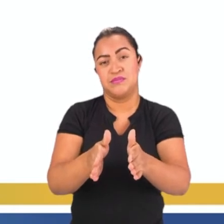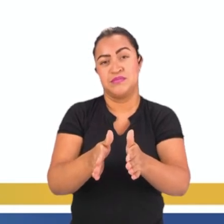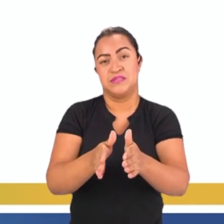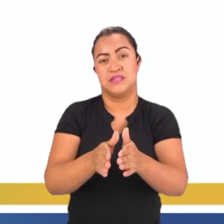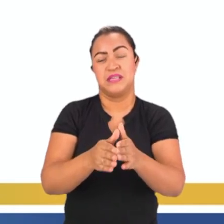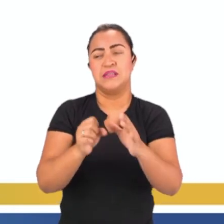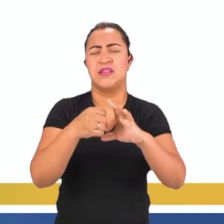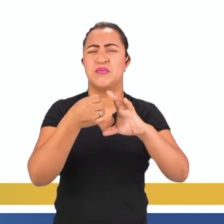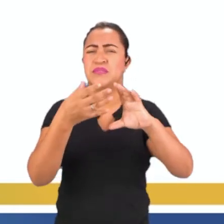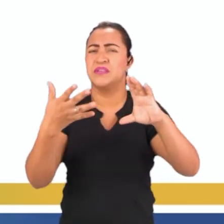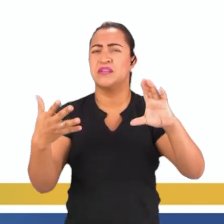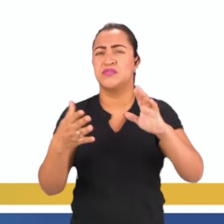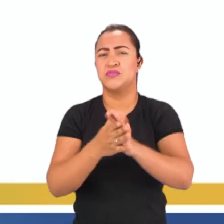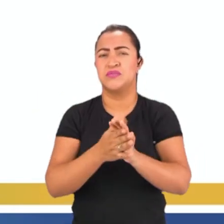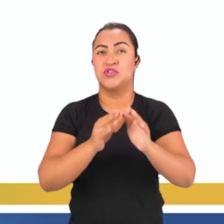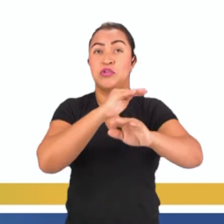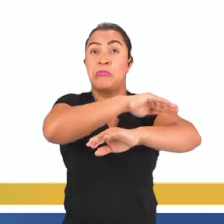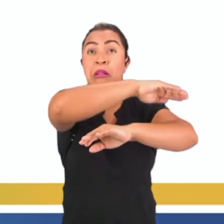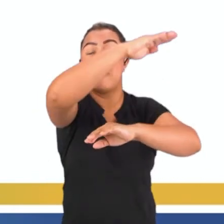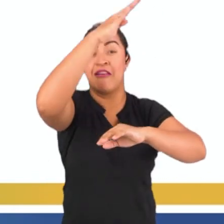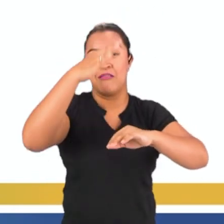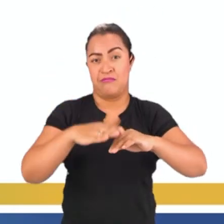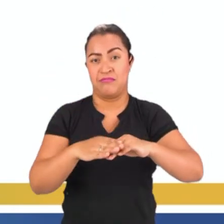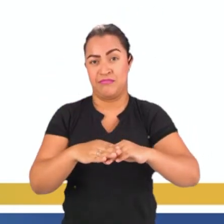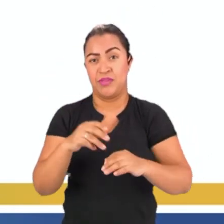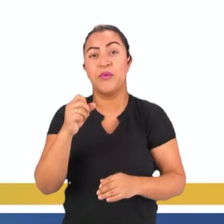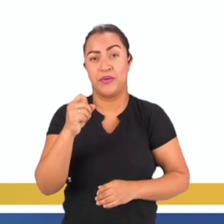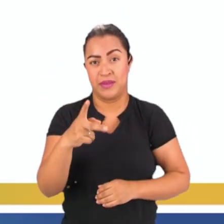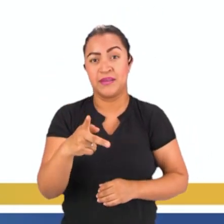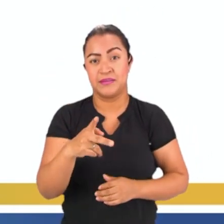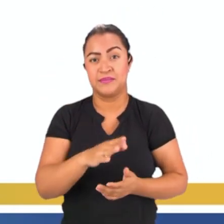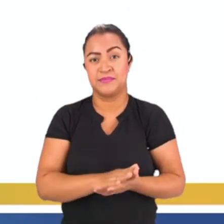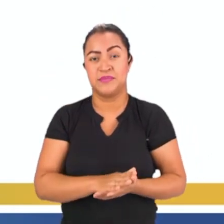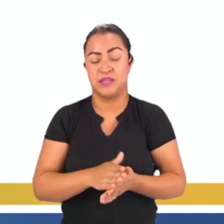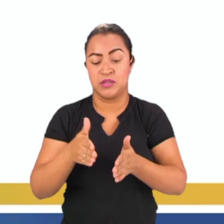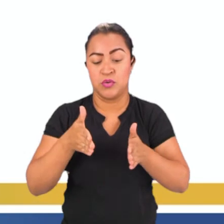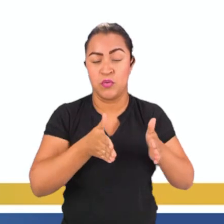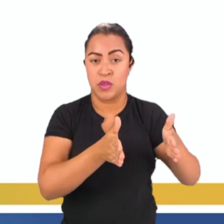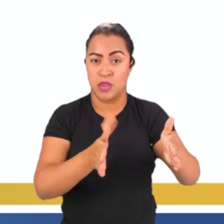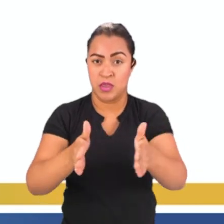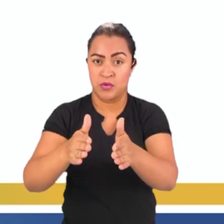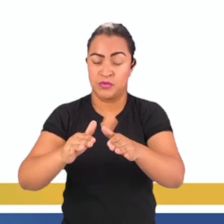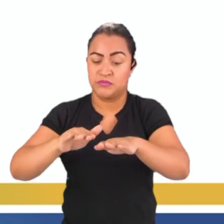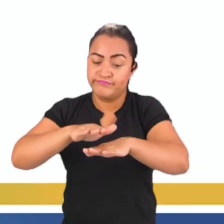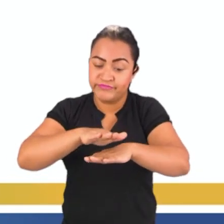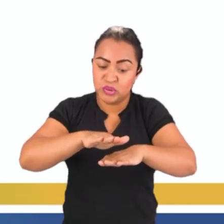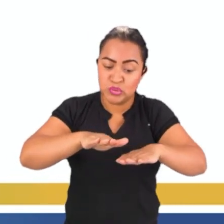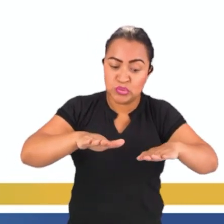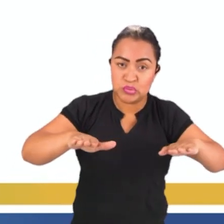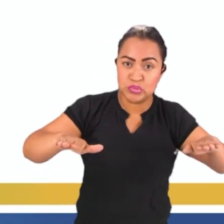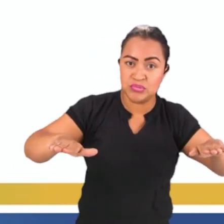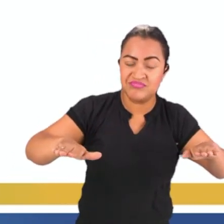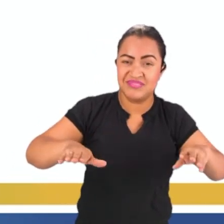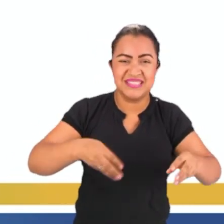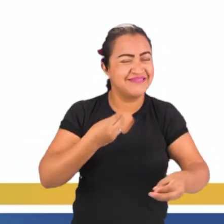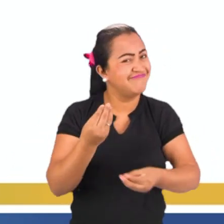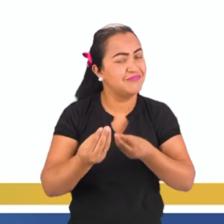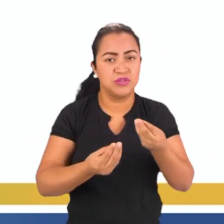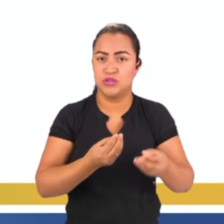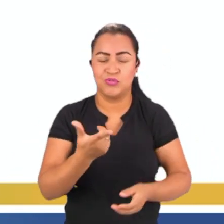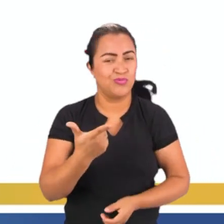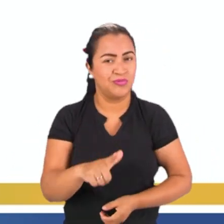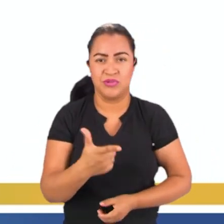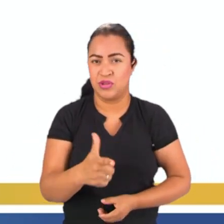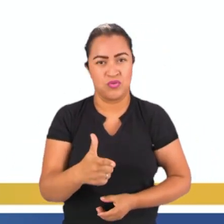característica de quê? Rios de planalto. Ok, gente? Então, rios de planície, não tem como, né, você fazer